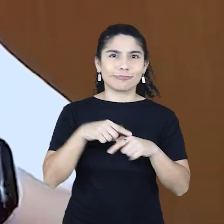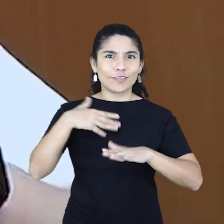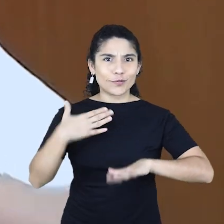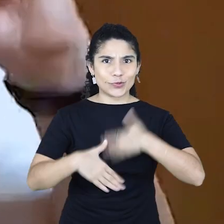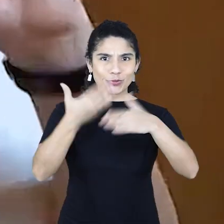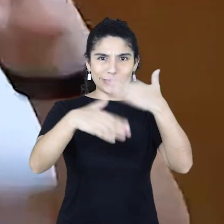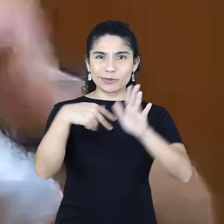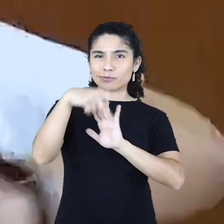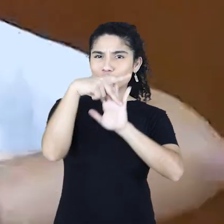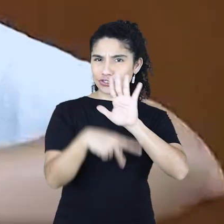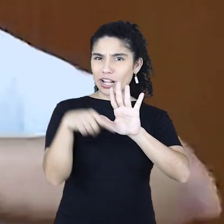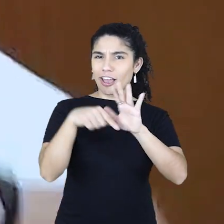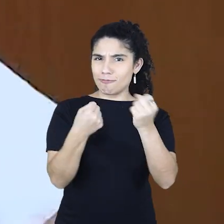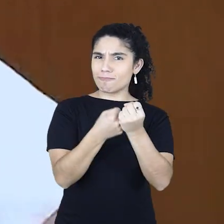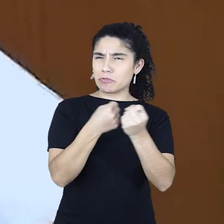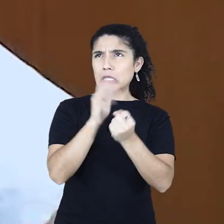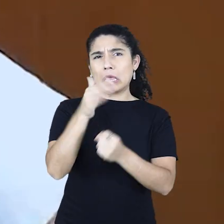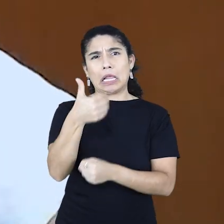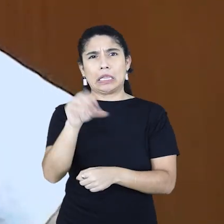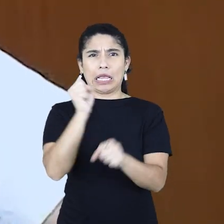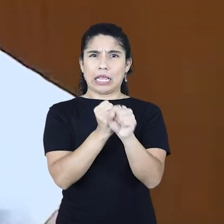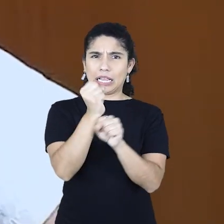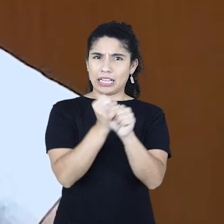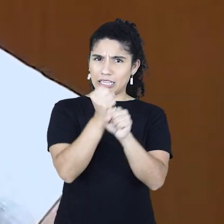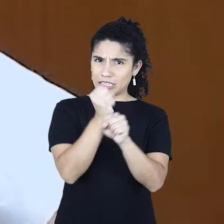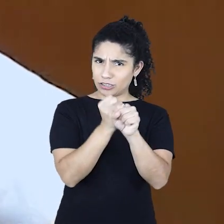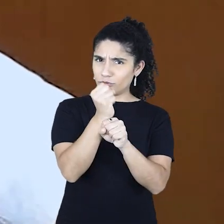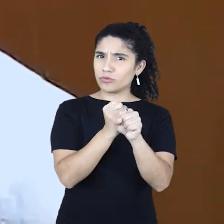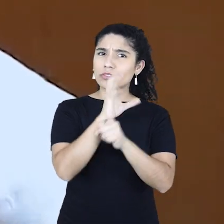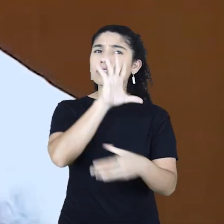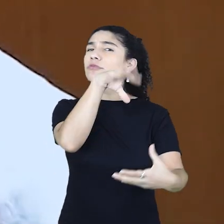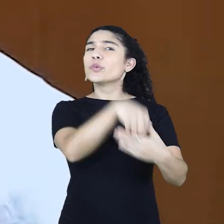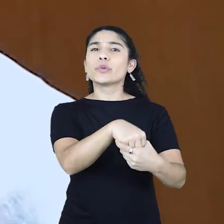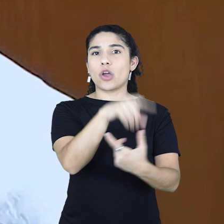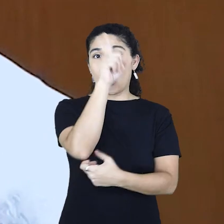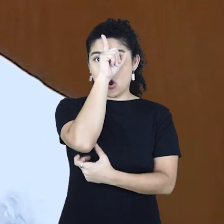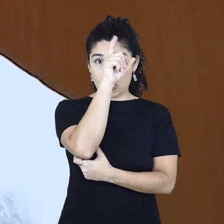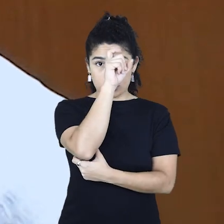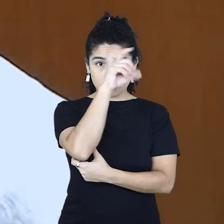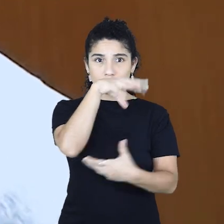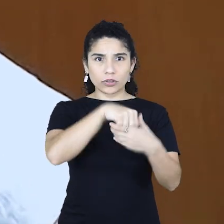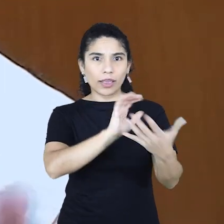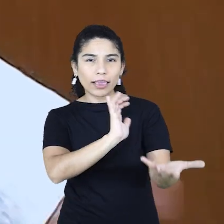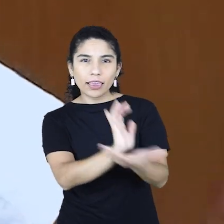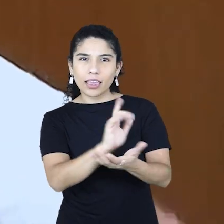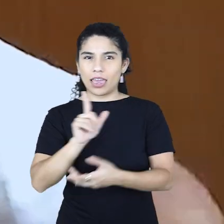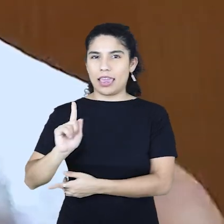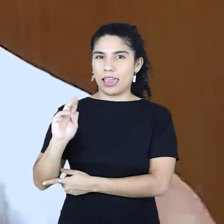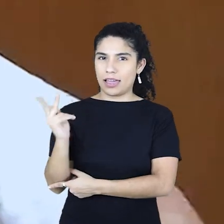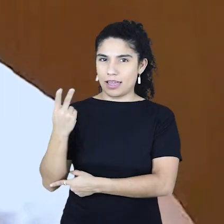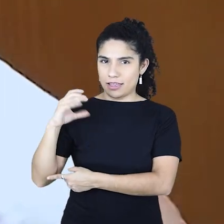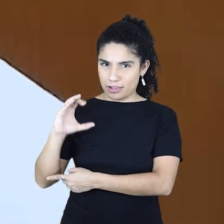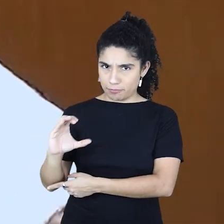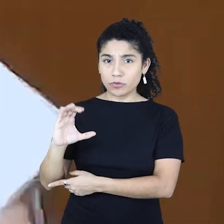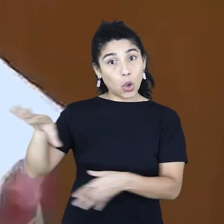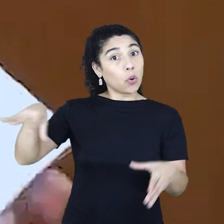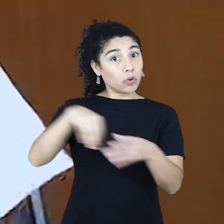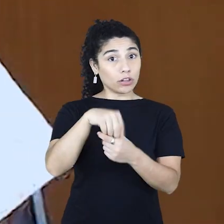Pelo projeto da rede, que por dez anos fez todo o enxoval hospitalar do Grupo GHC.